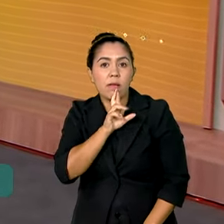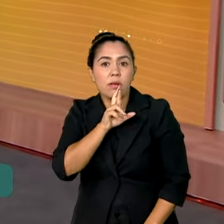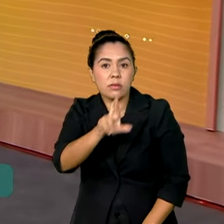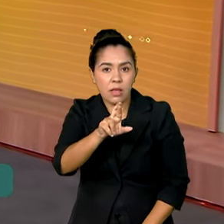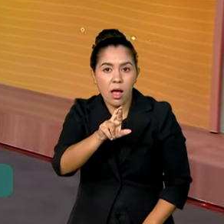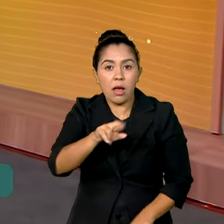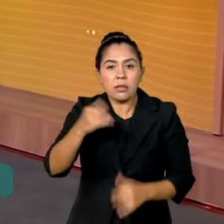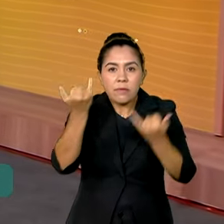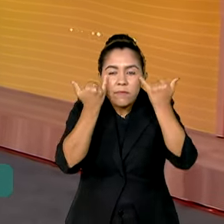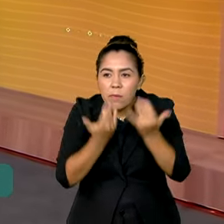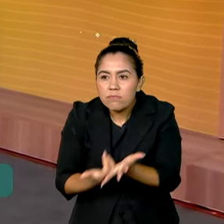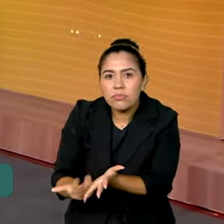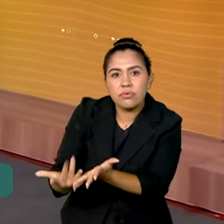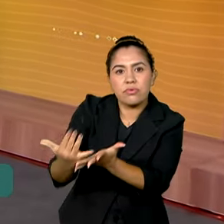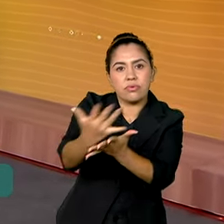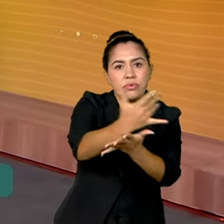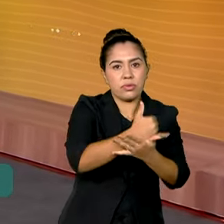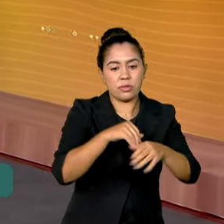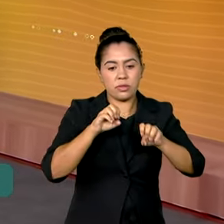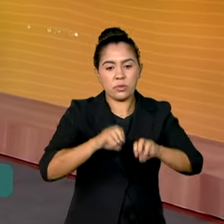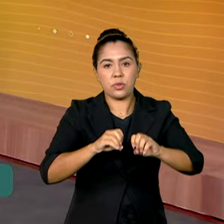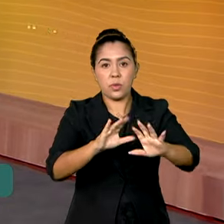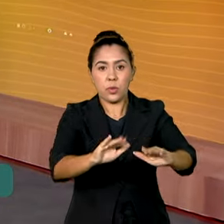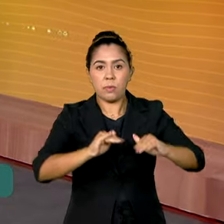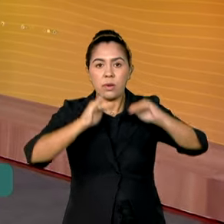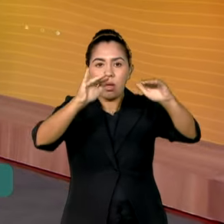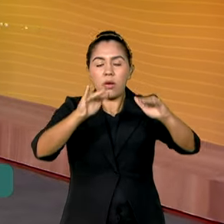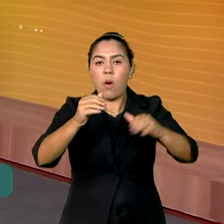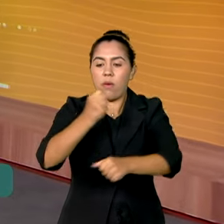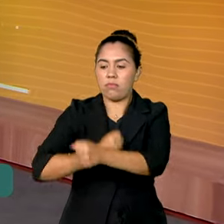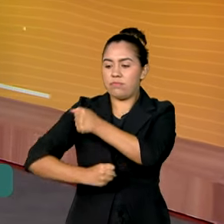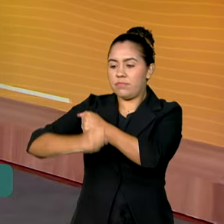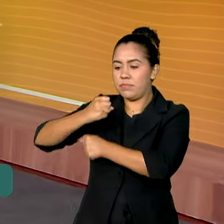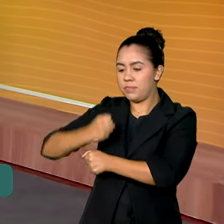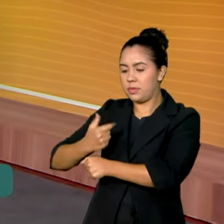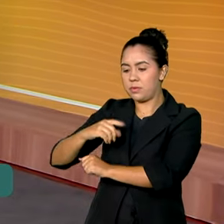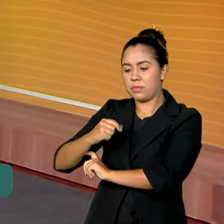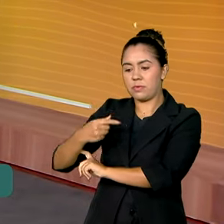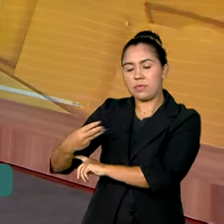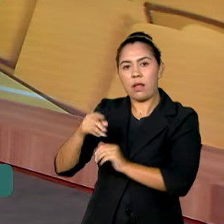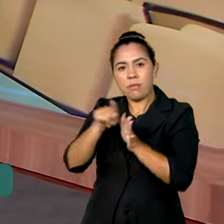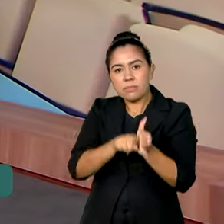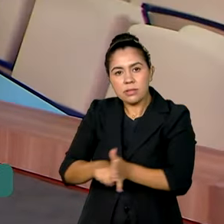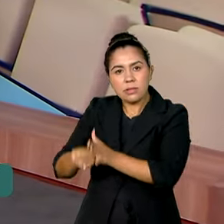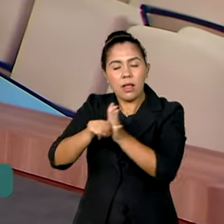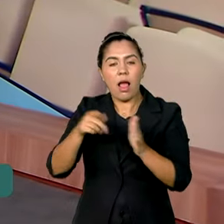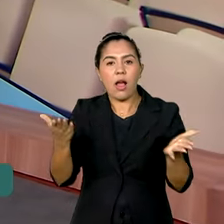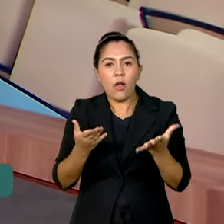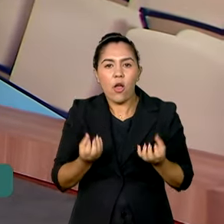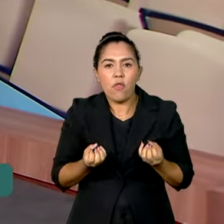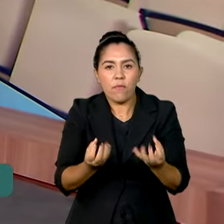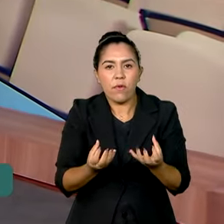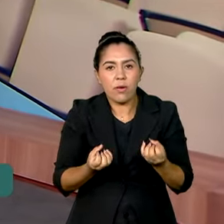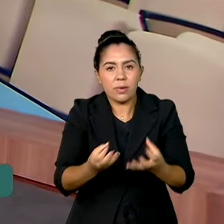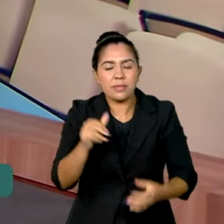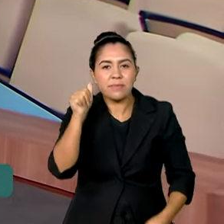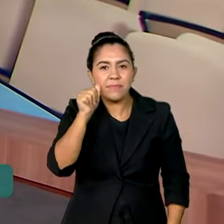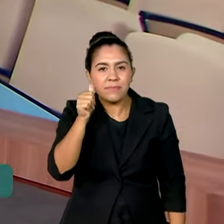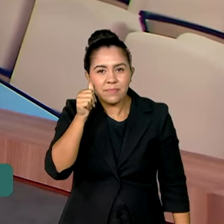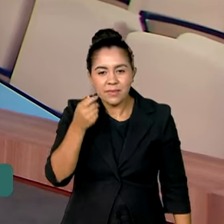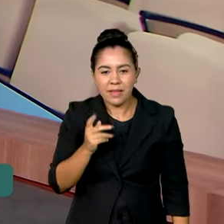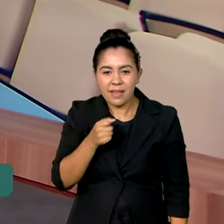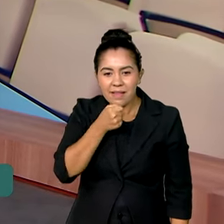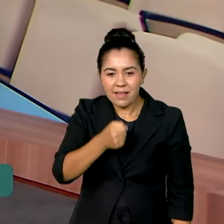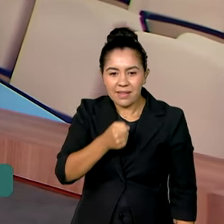Educação Superior. O levantamento foi feito em 2023, e quem tem mais informações é a repórter Carolina Becker, que conversa